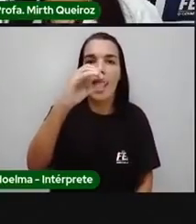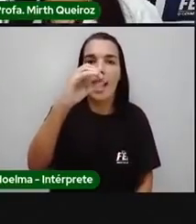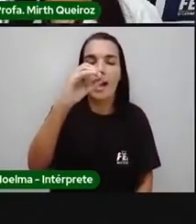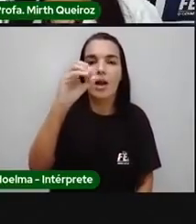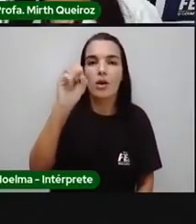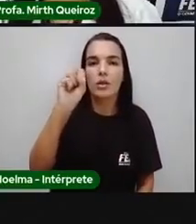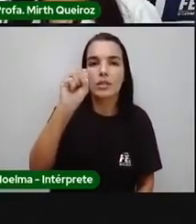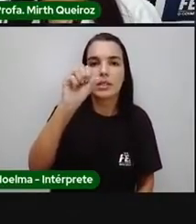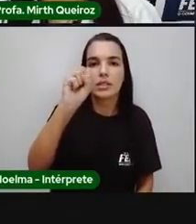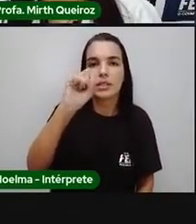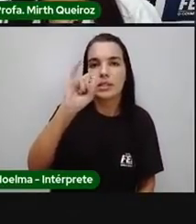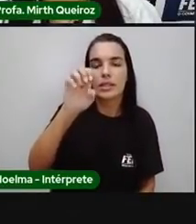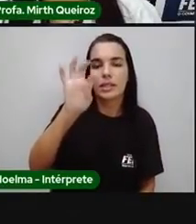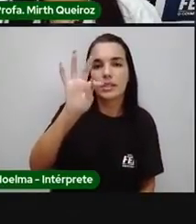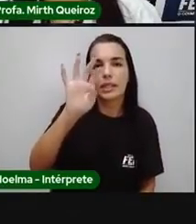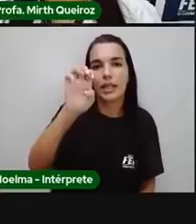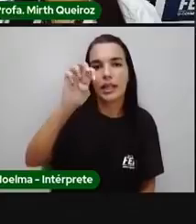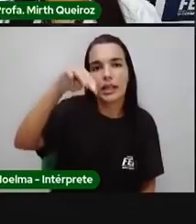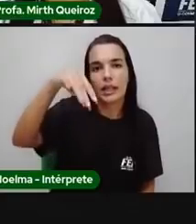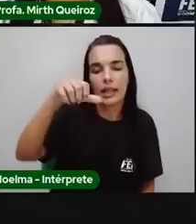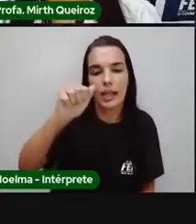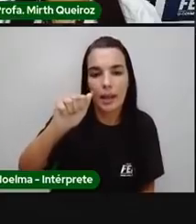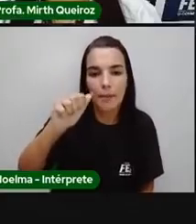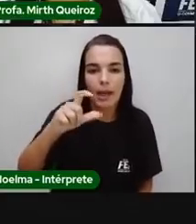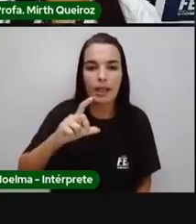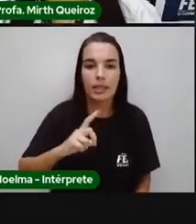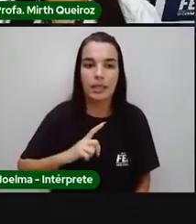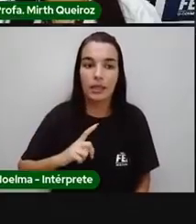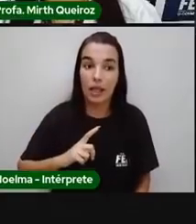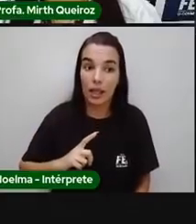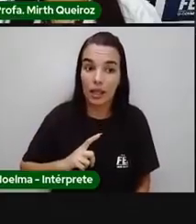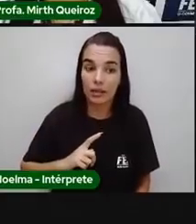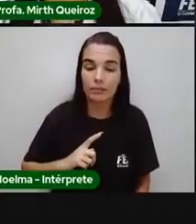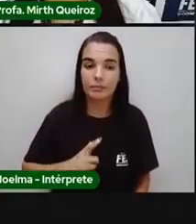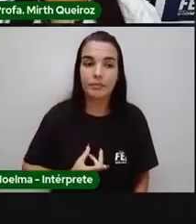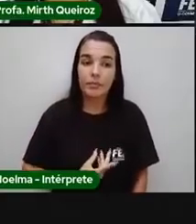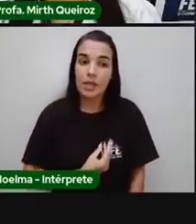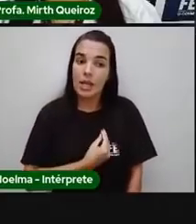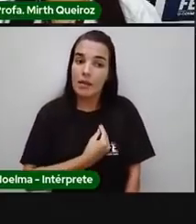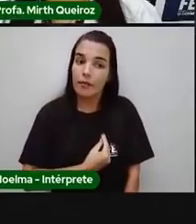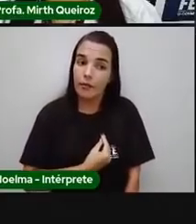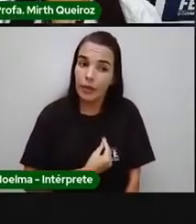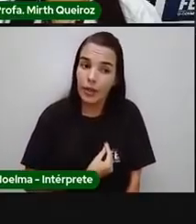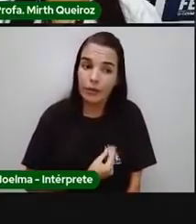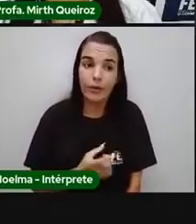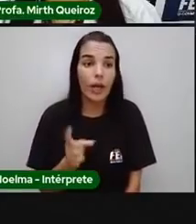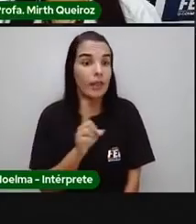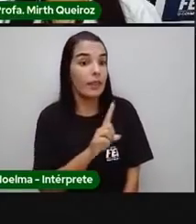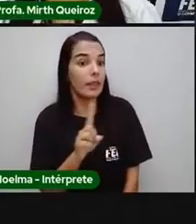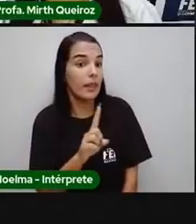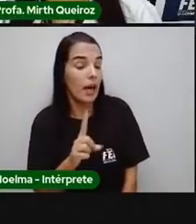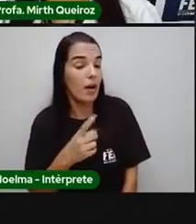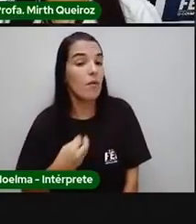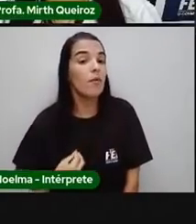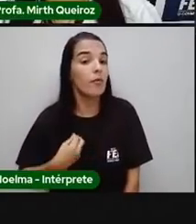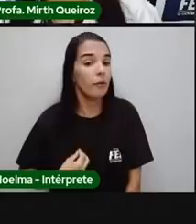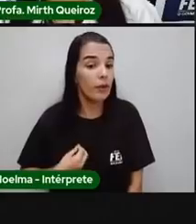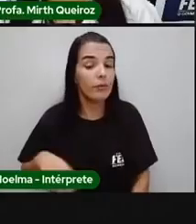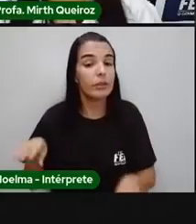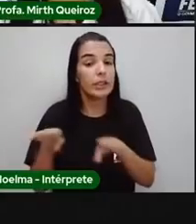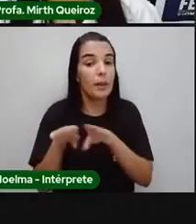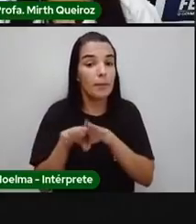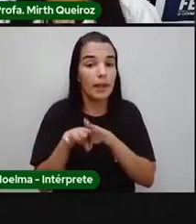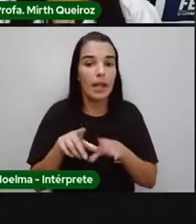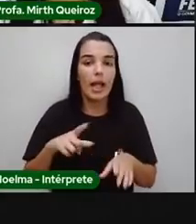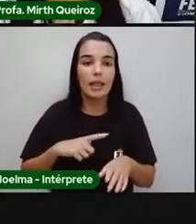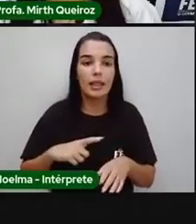ter seres vivos e não vivos. Observem aqui que nós temos os animais, as plantas, pássaros,